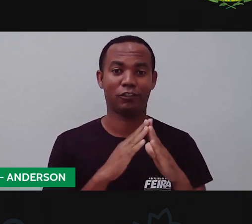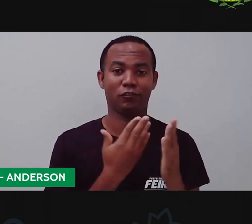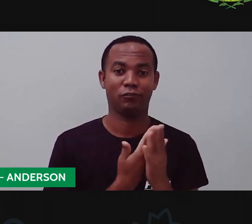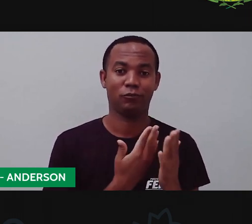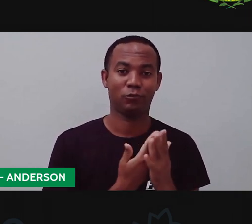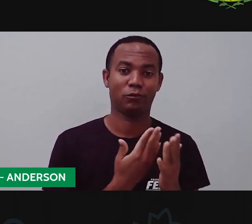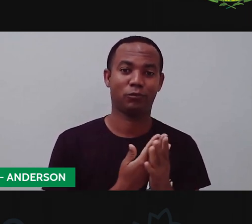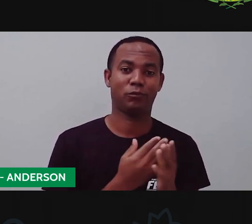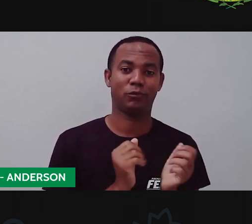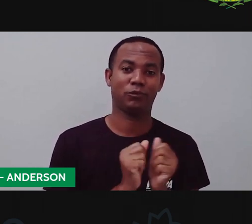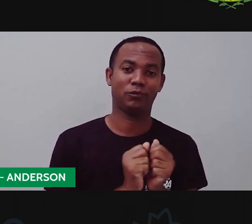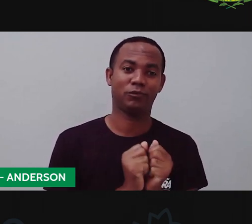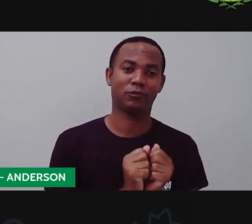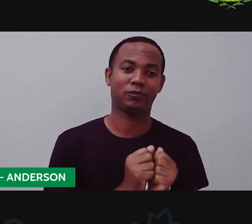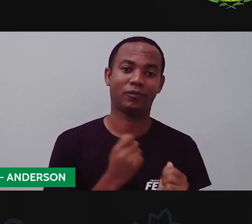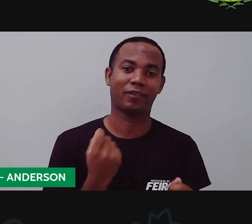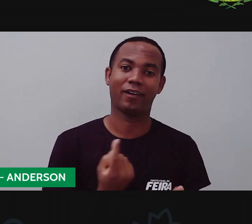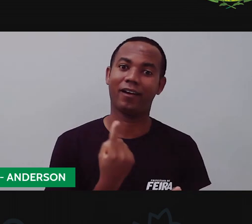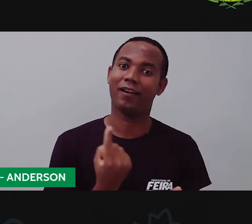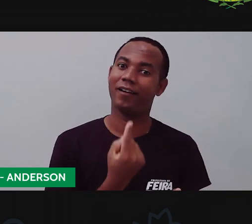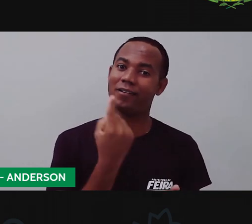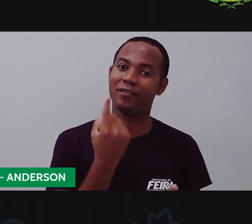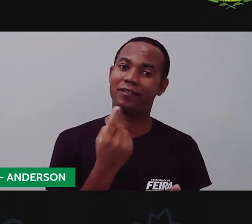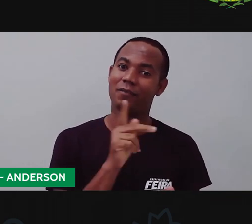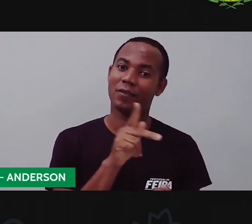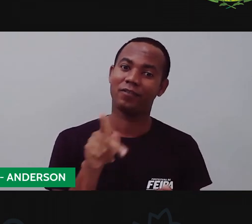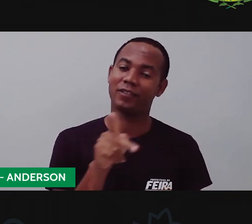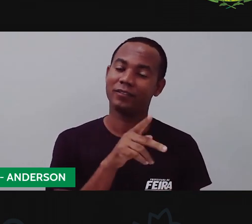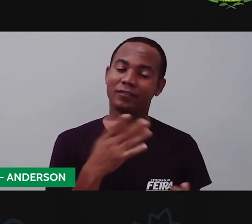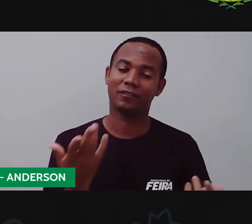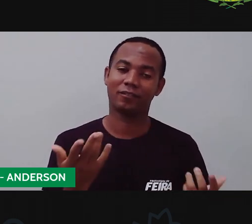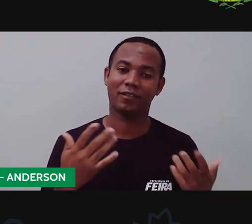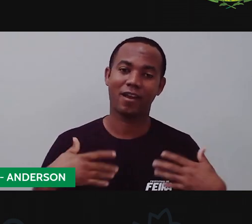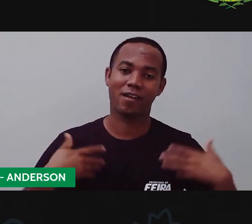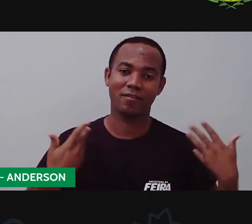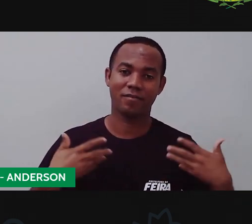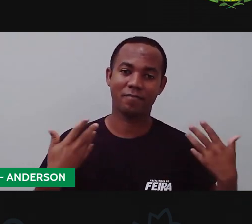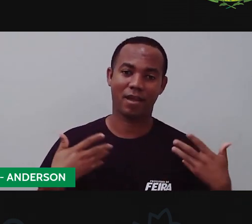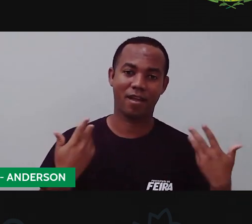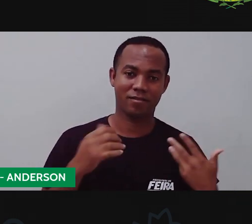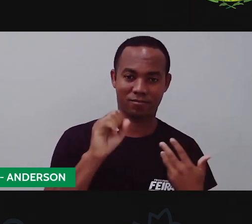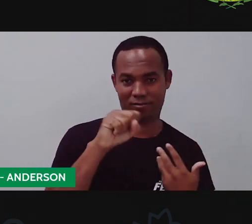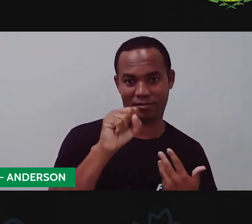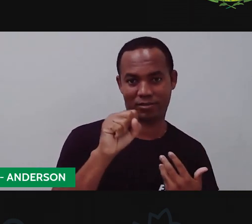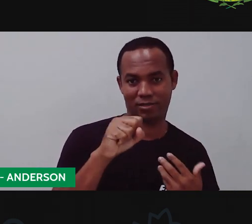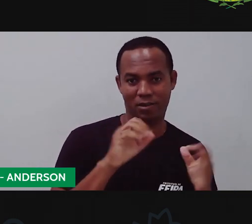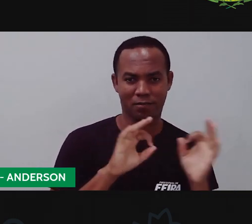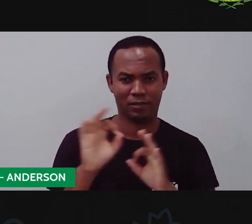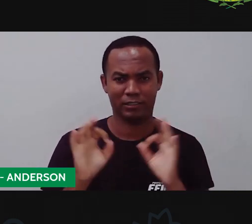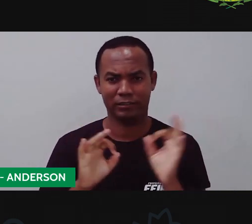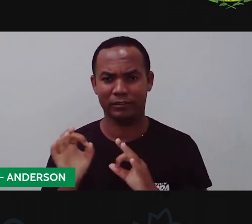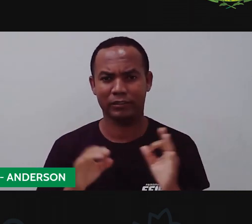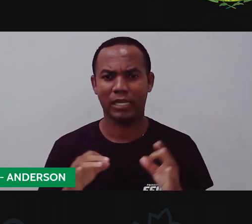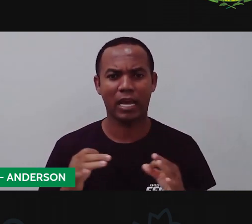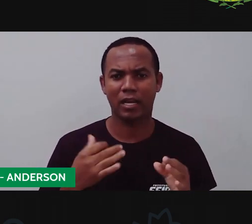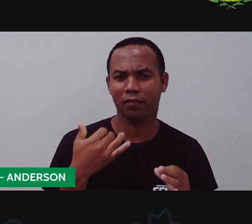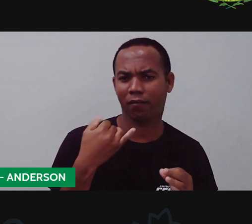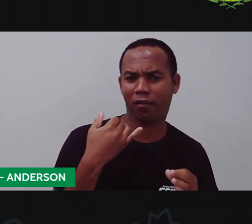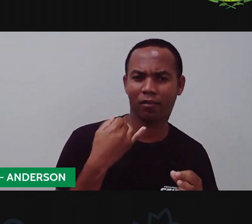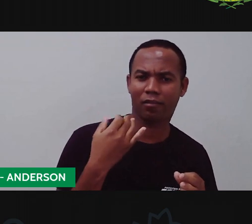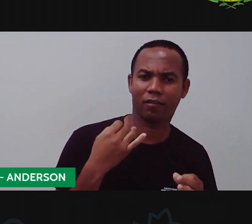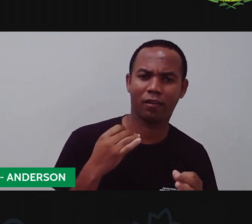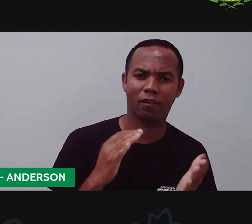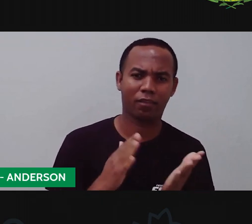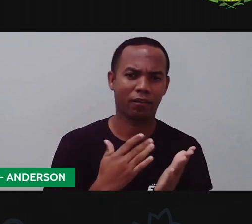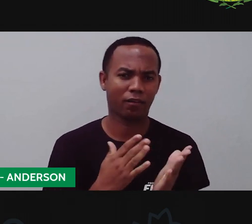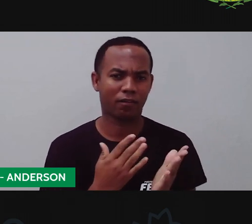Pró Maria e Anderson. E aí, meus amores animados? Espero que sim. Todo mundo organizado, pegou material, sentadinho,